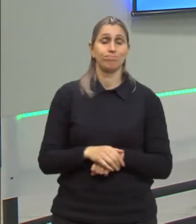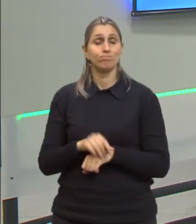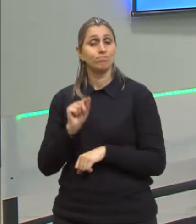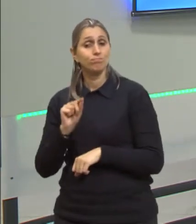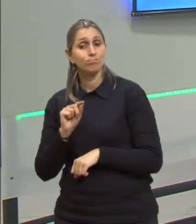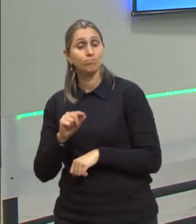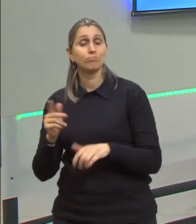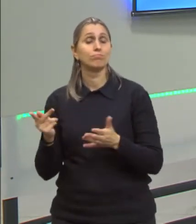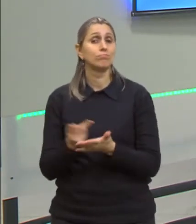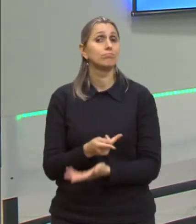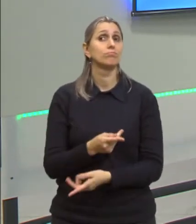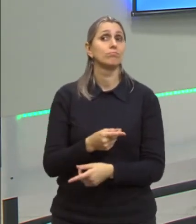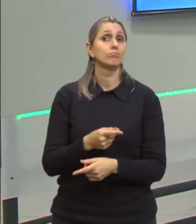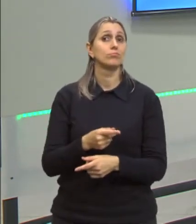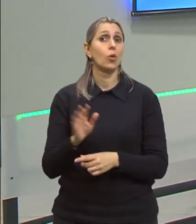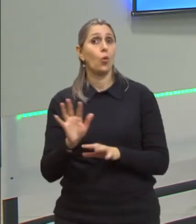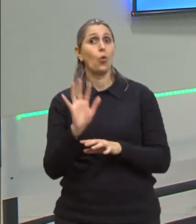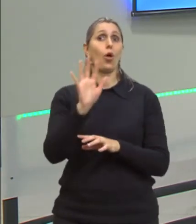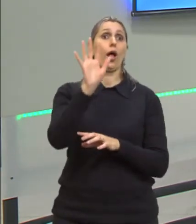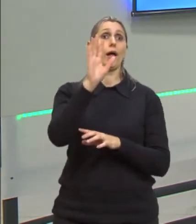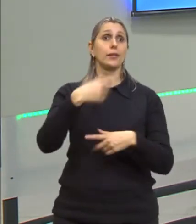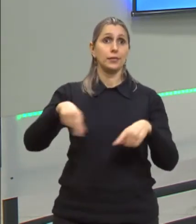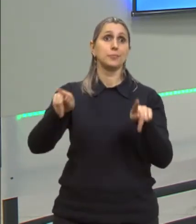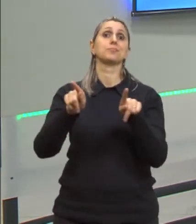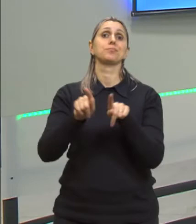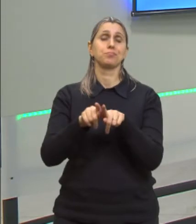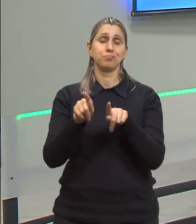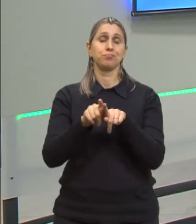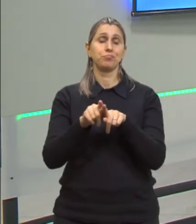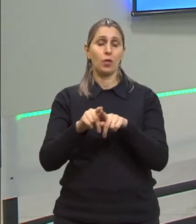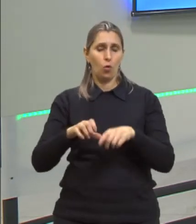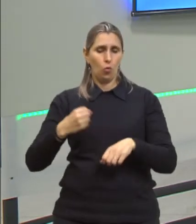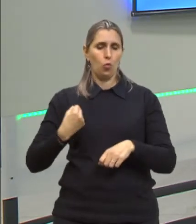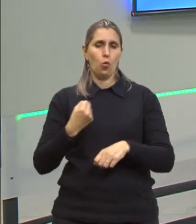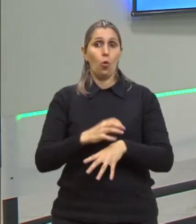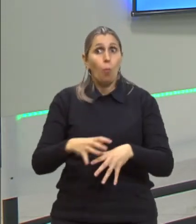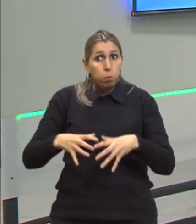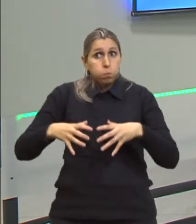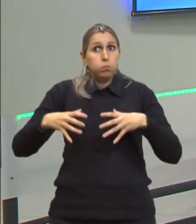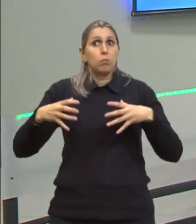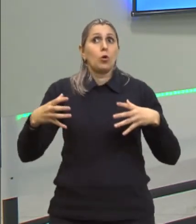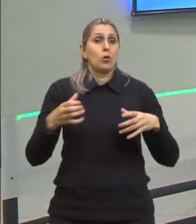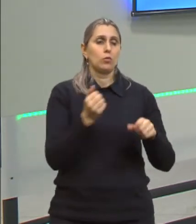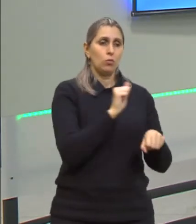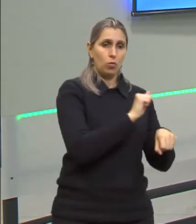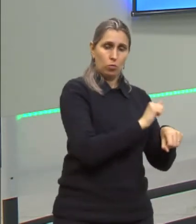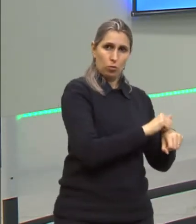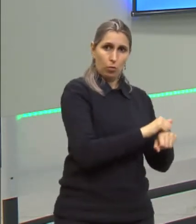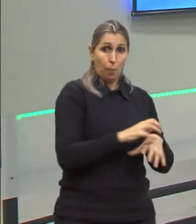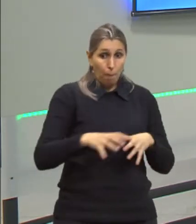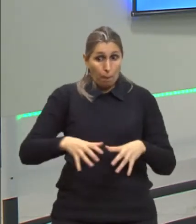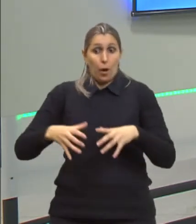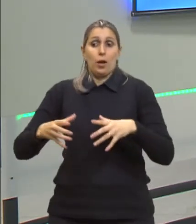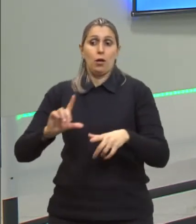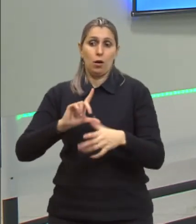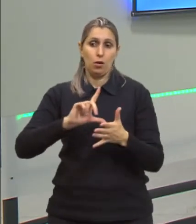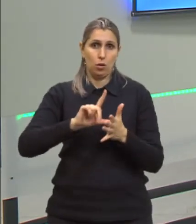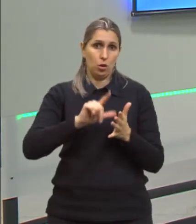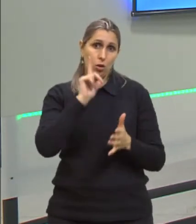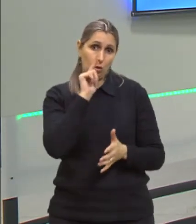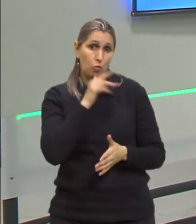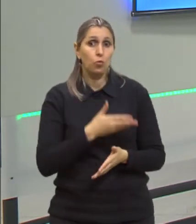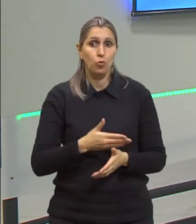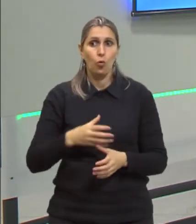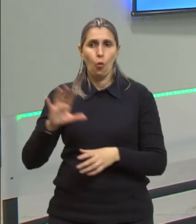isso também acontece nos gases, os gases têm coeficiente de dilatação maior do que os sólidos, maior do que o líquido. Os